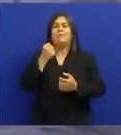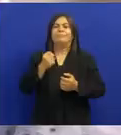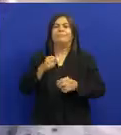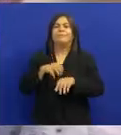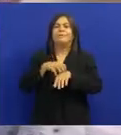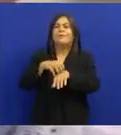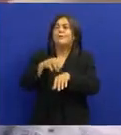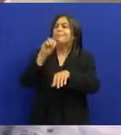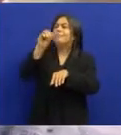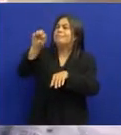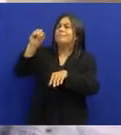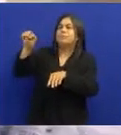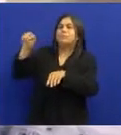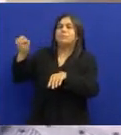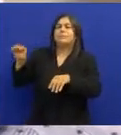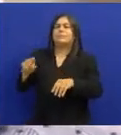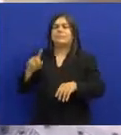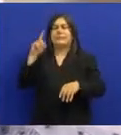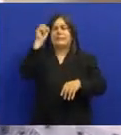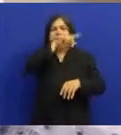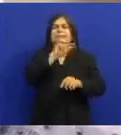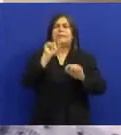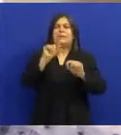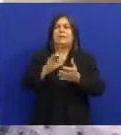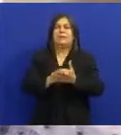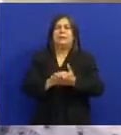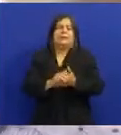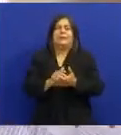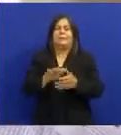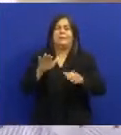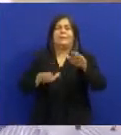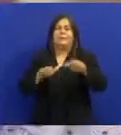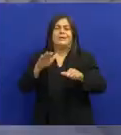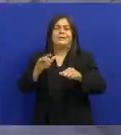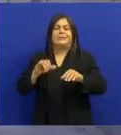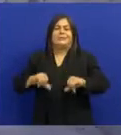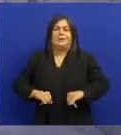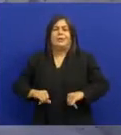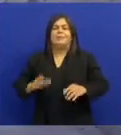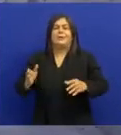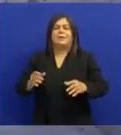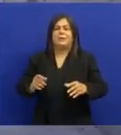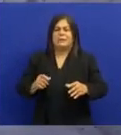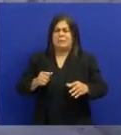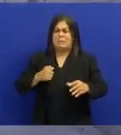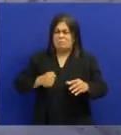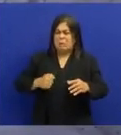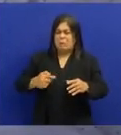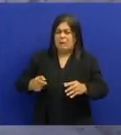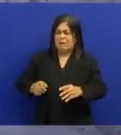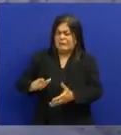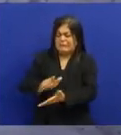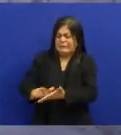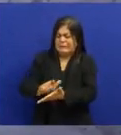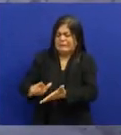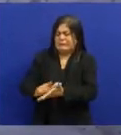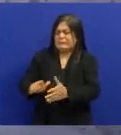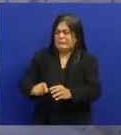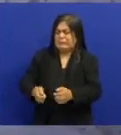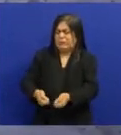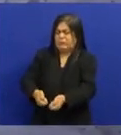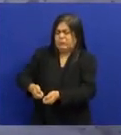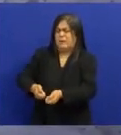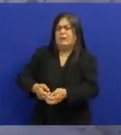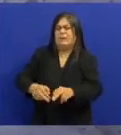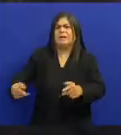pão Mas ele passou Muita dificuldade por lá Ele chegou a Por exemplo A limpar fossa Ele foi limpador de fossa Com o irmão de Antônio